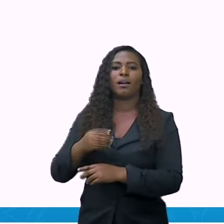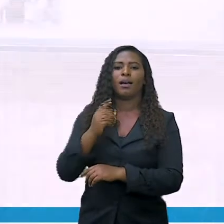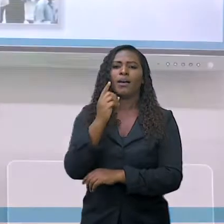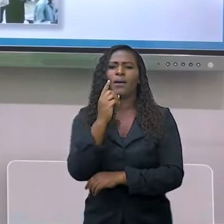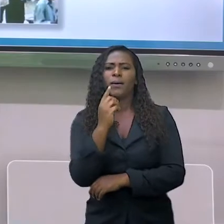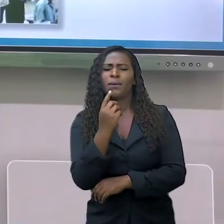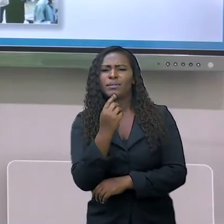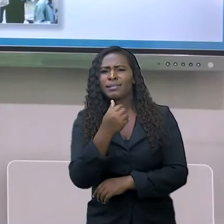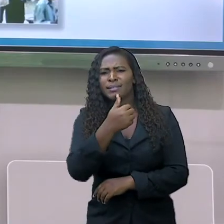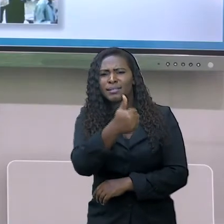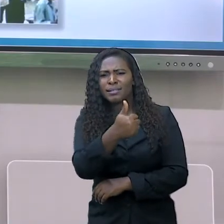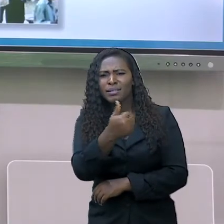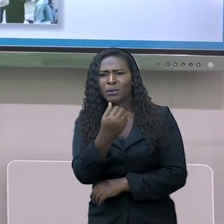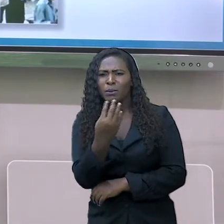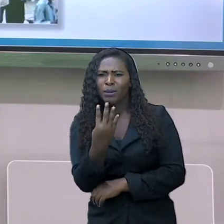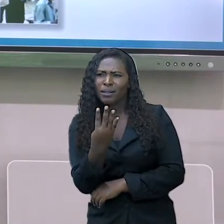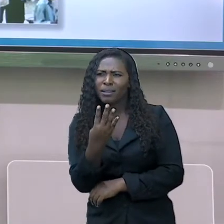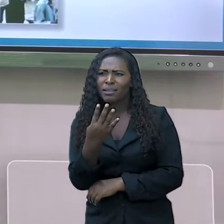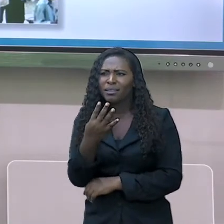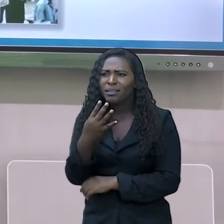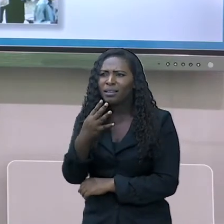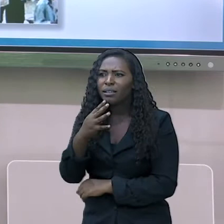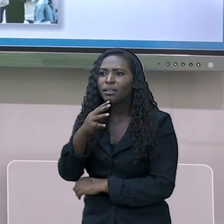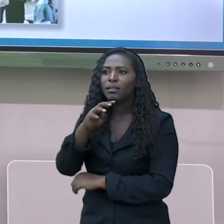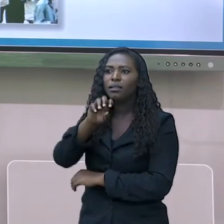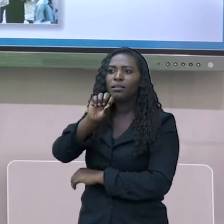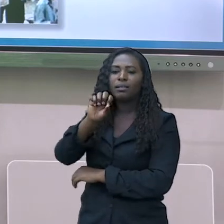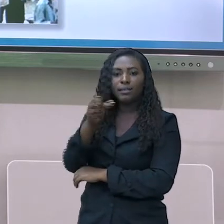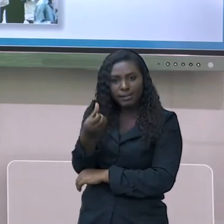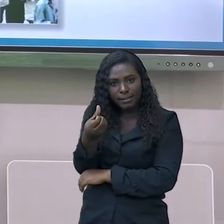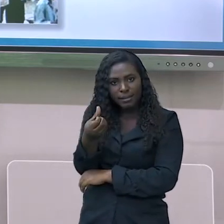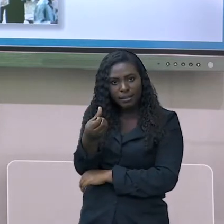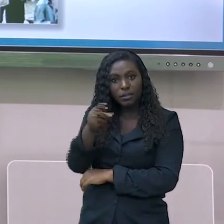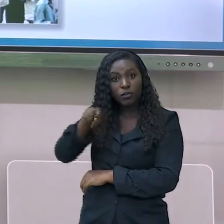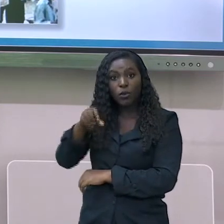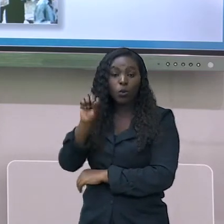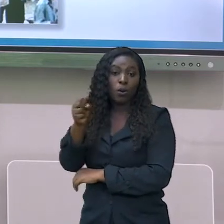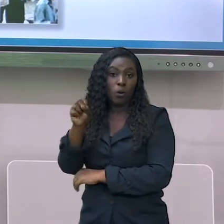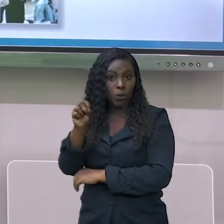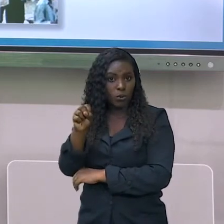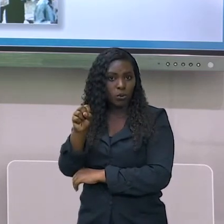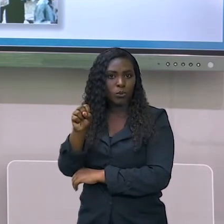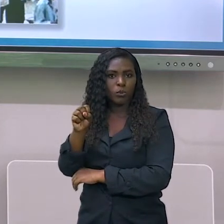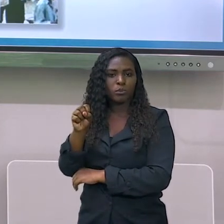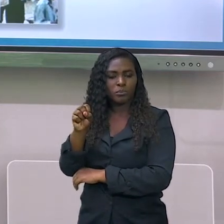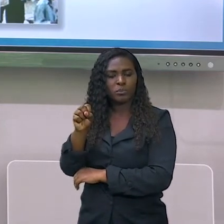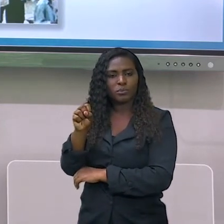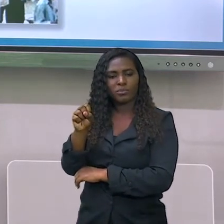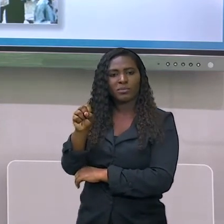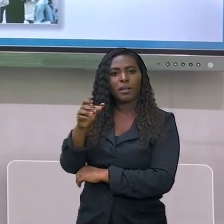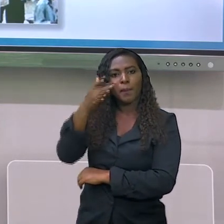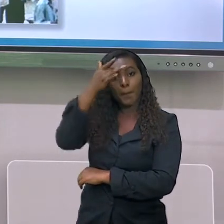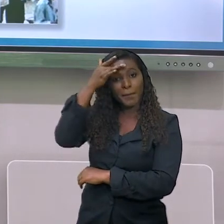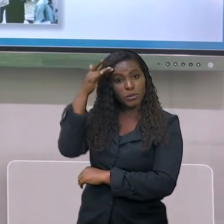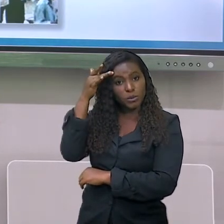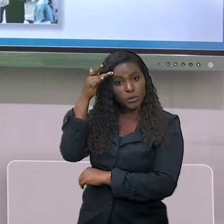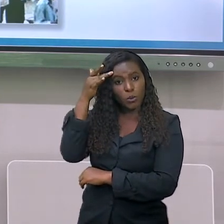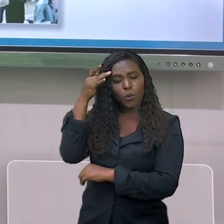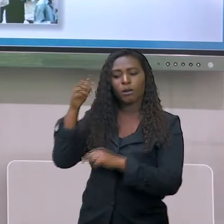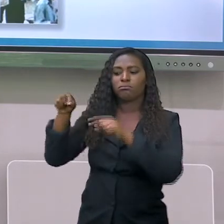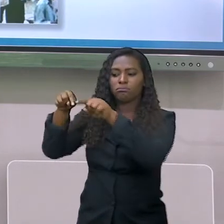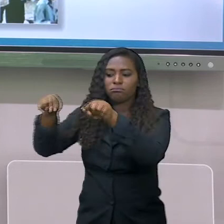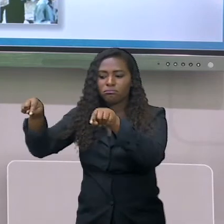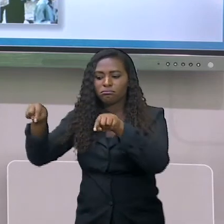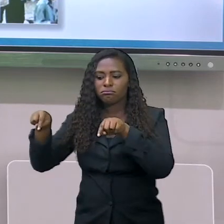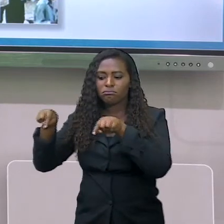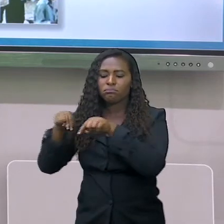Parte da Rússia está na Ásia, parte na Europa. Mas a parte que está na Ásia é